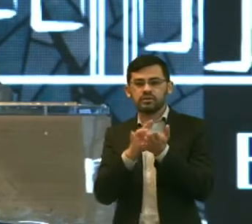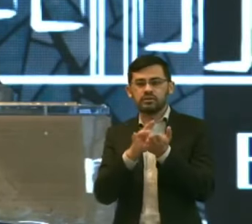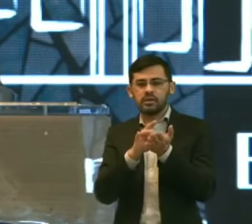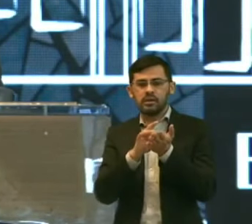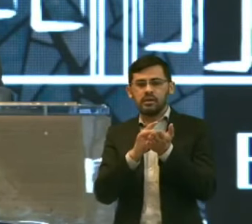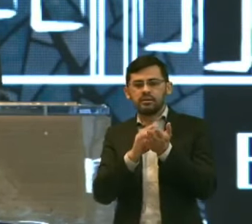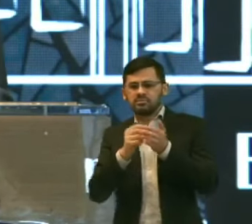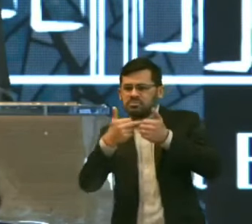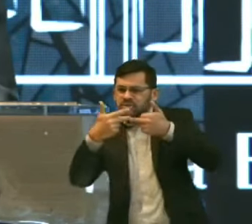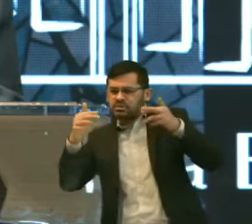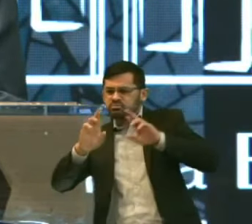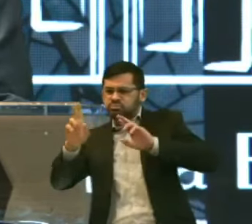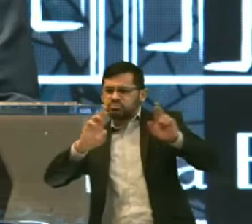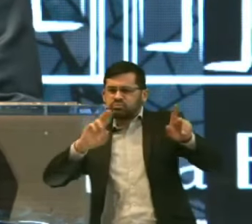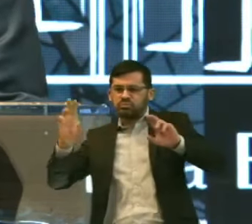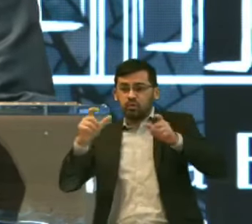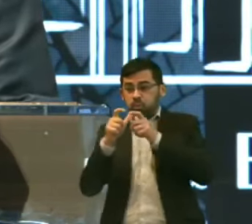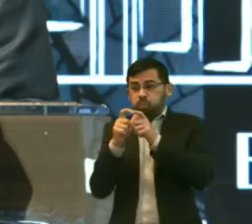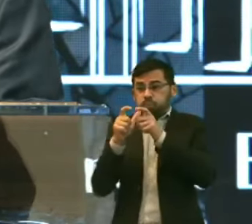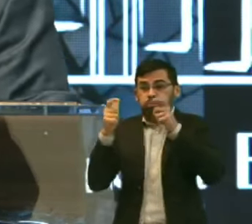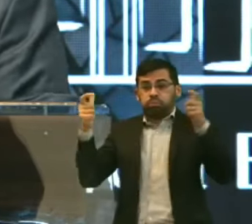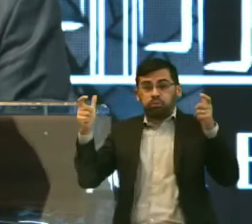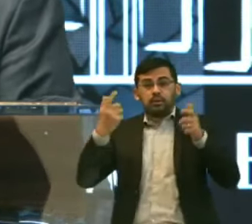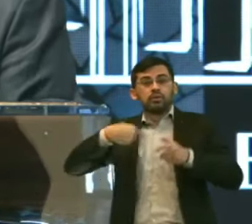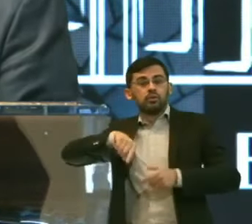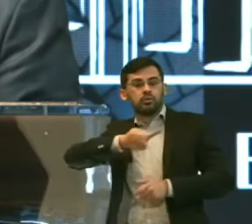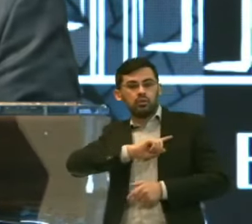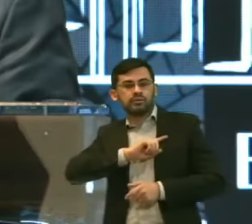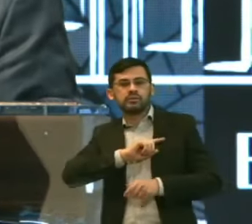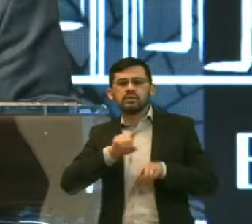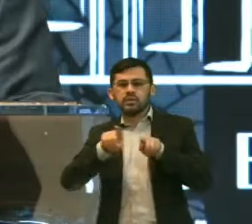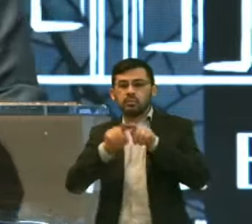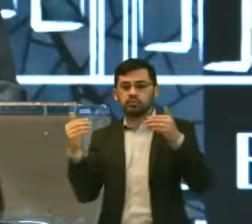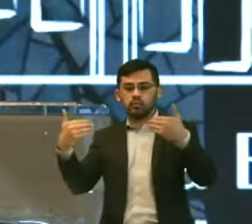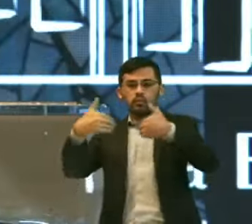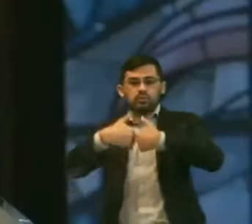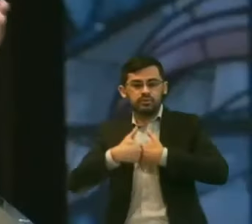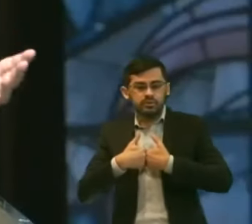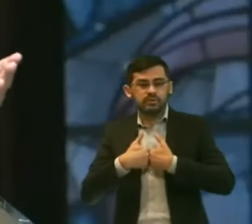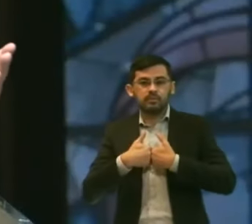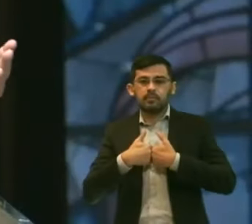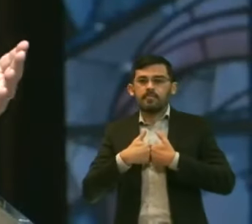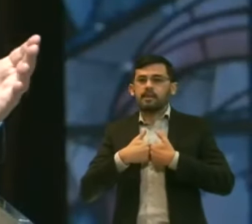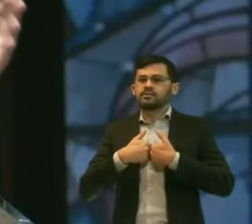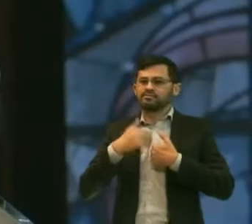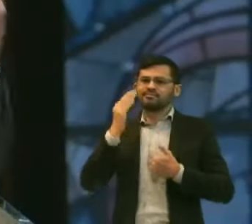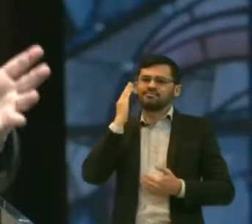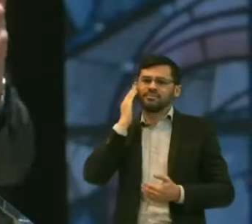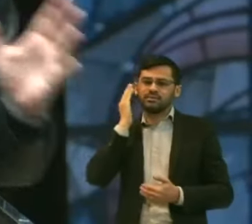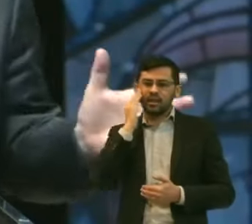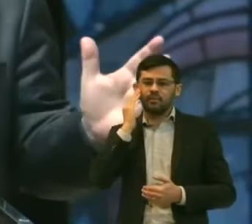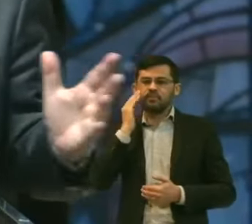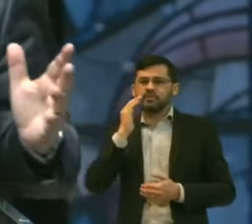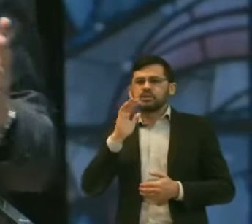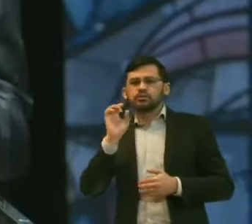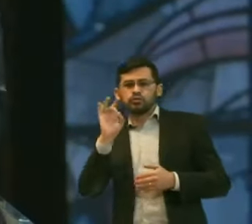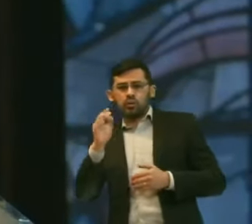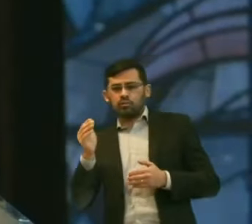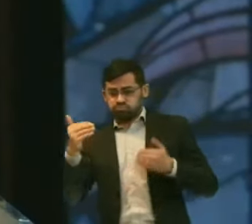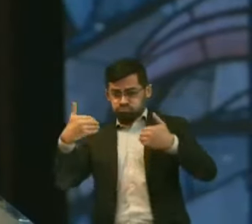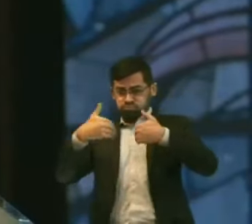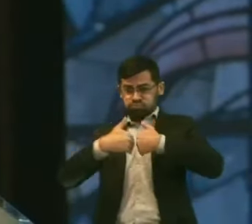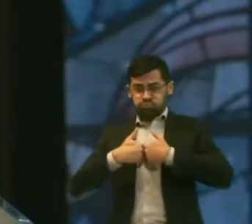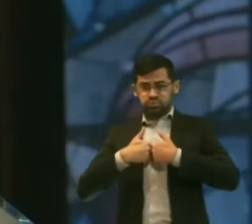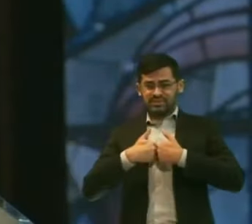neurodiversidade é muito grande A gente está trabalhando agora com autistas Gente, você O espectro autista Só o espectro